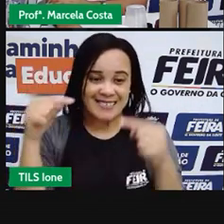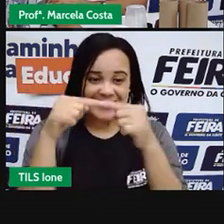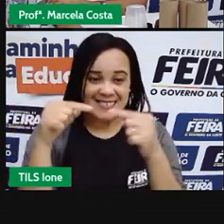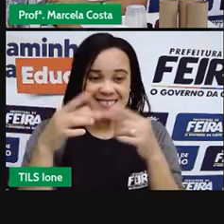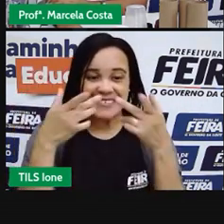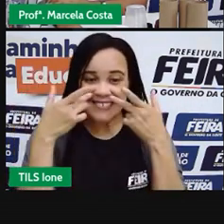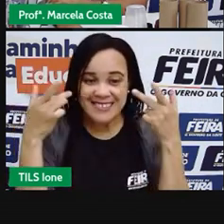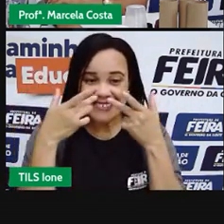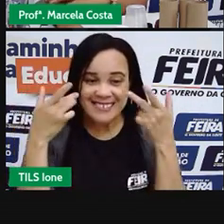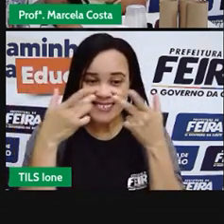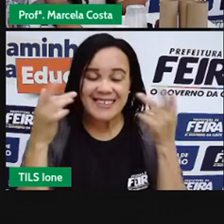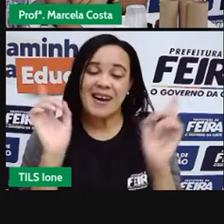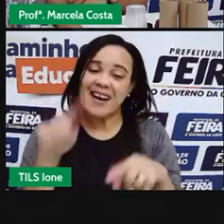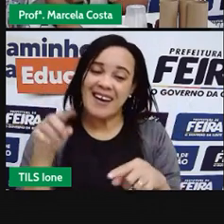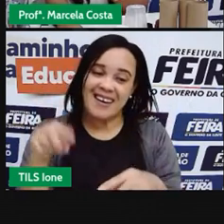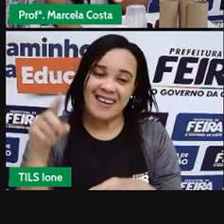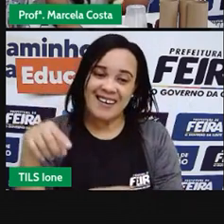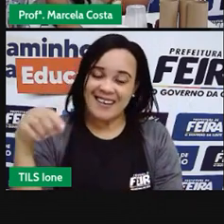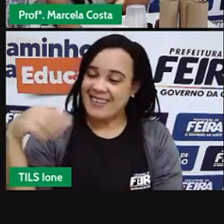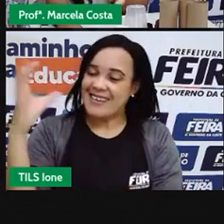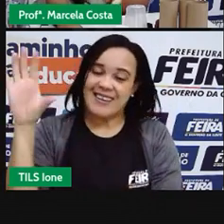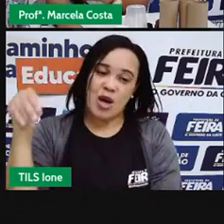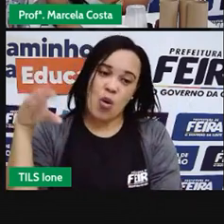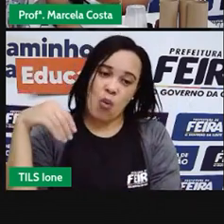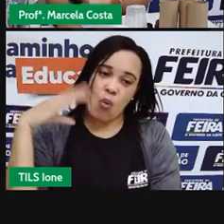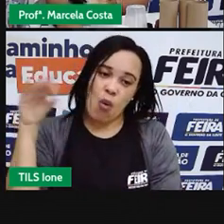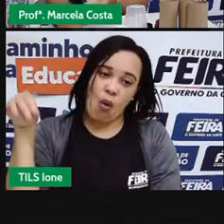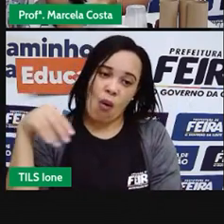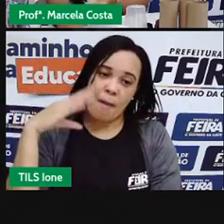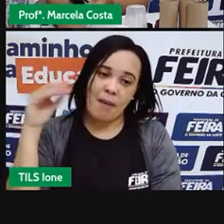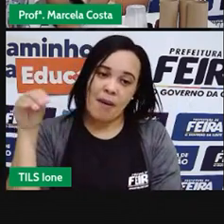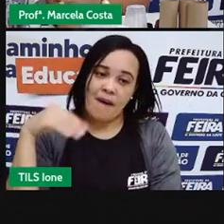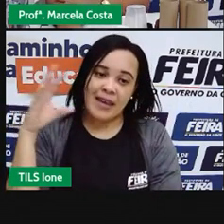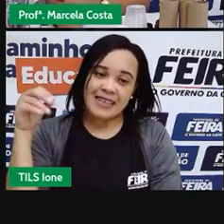E esses fantoches podem ser feitos com material diferente.